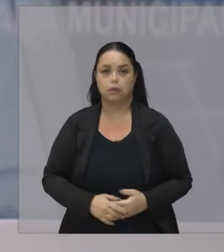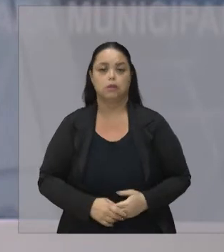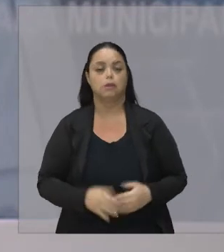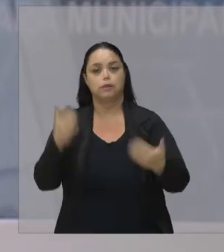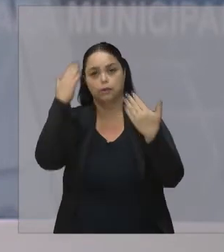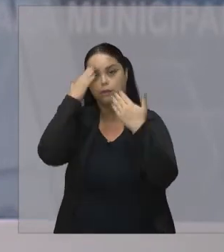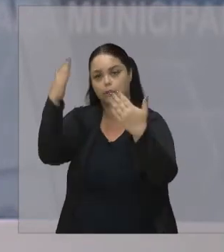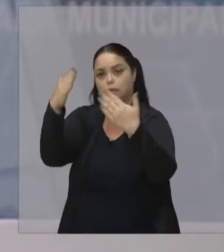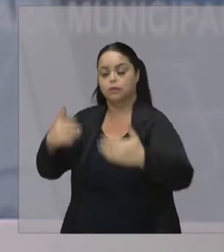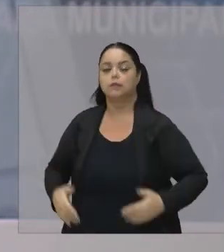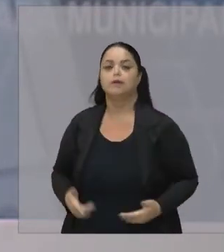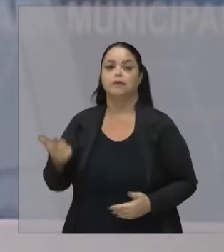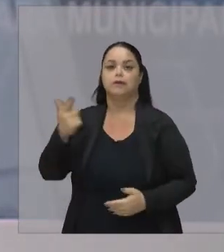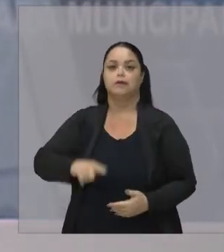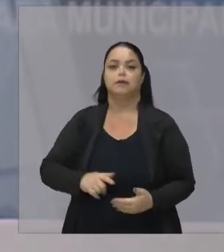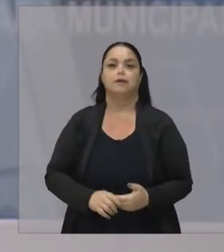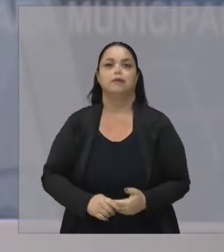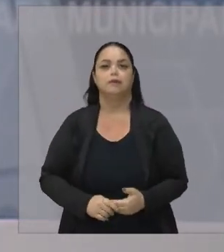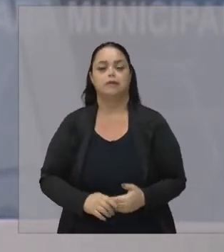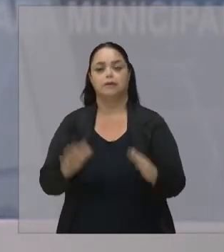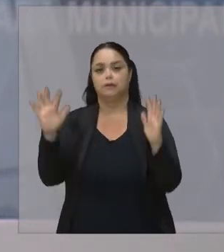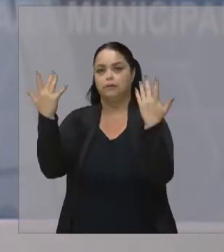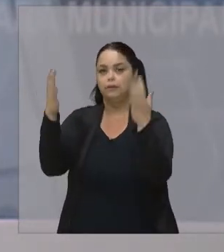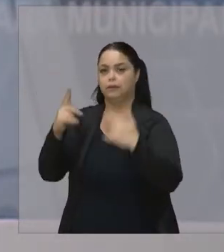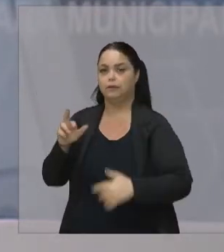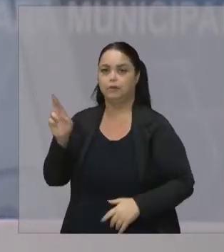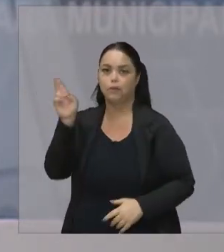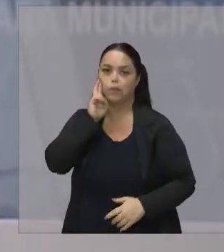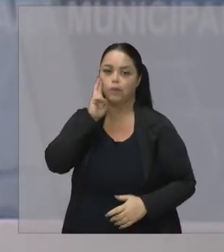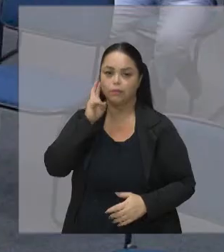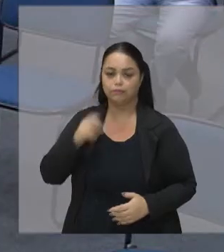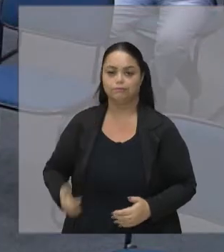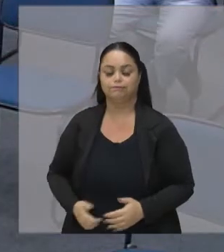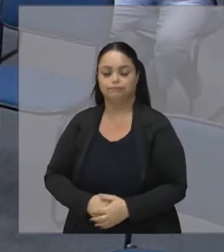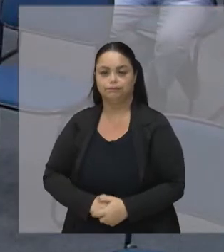todos aí Mais uma vez Parabéns aí Renato Pela iniciativa